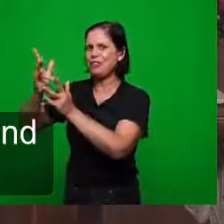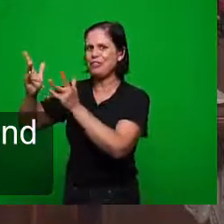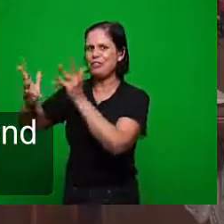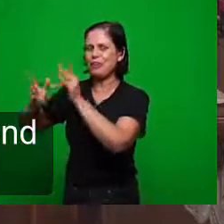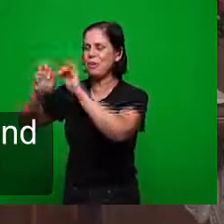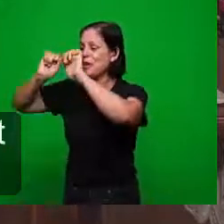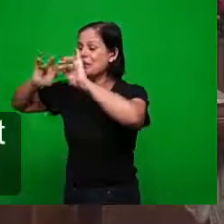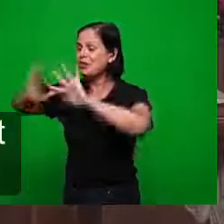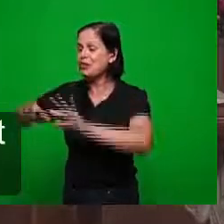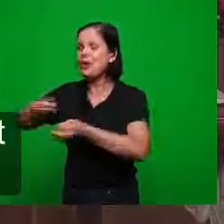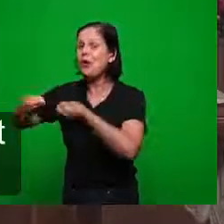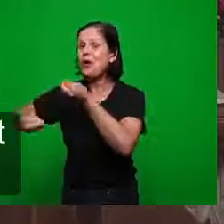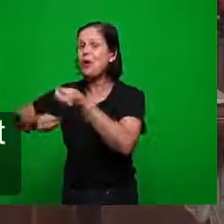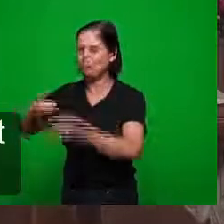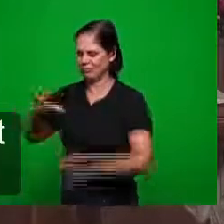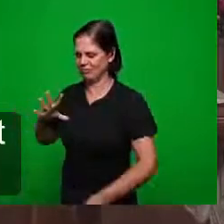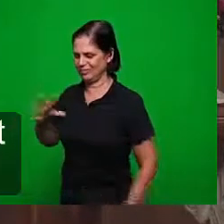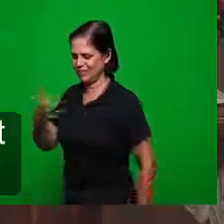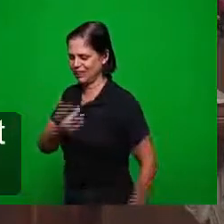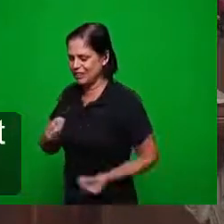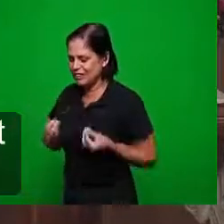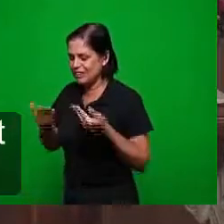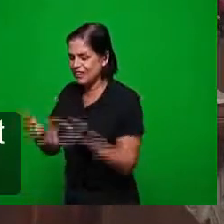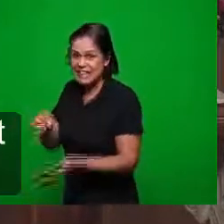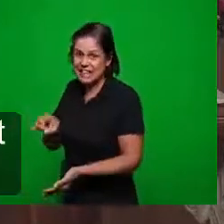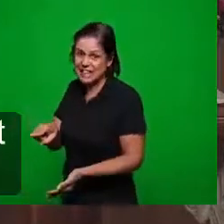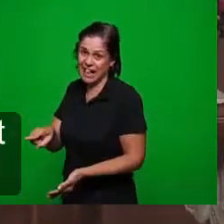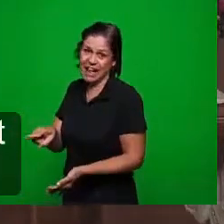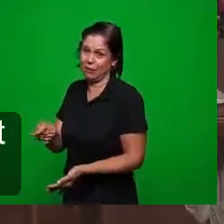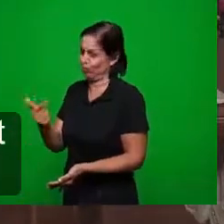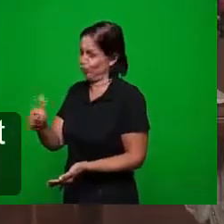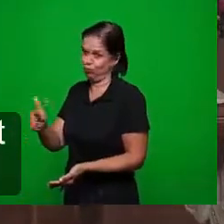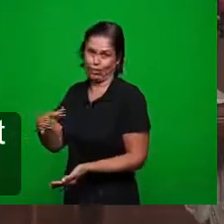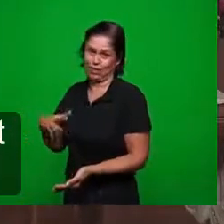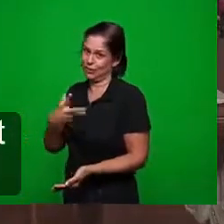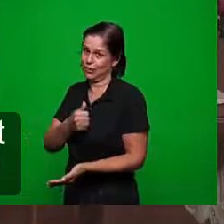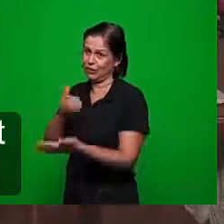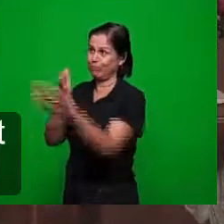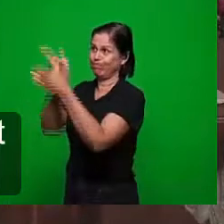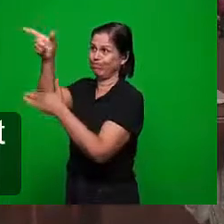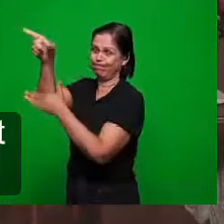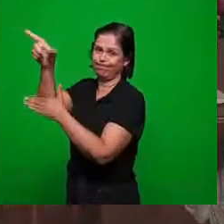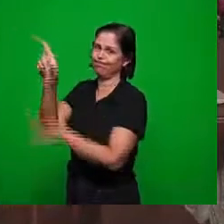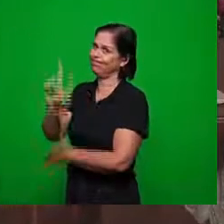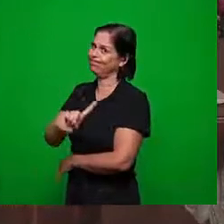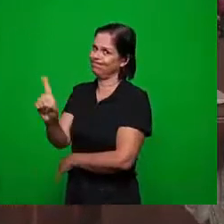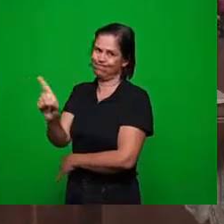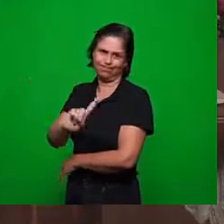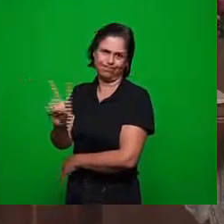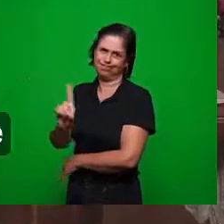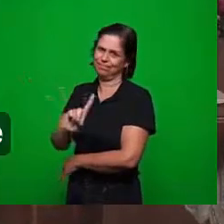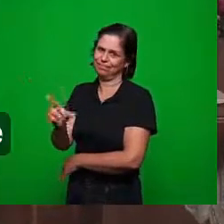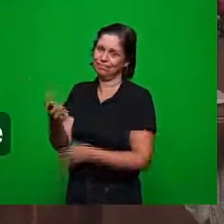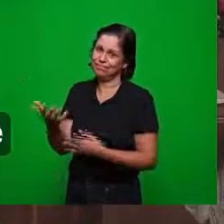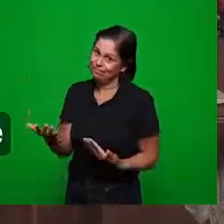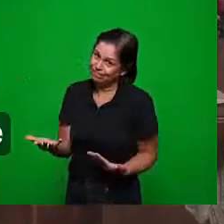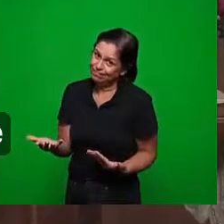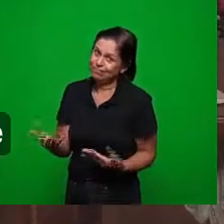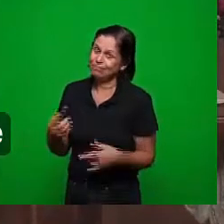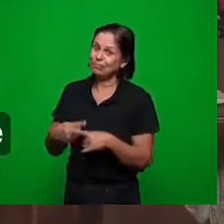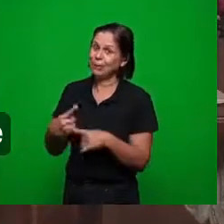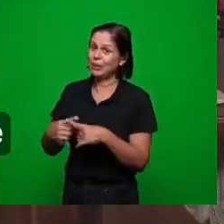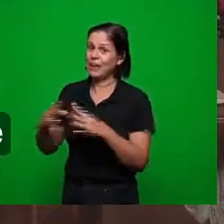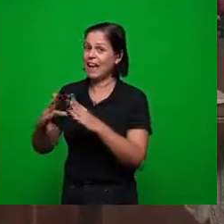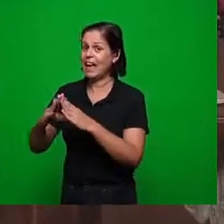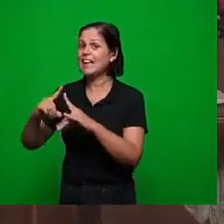e se ela não tem isso ela não vai entrar ela não vai não é igreja não é igreja que